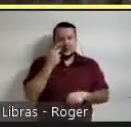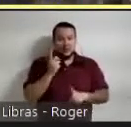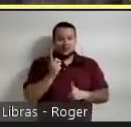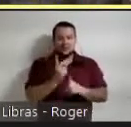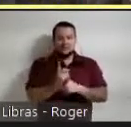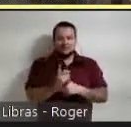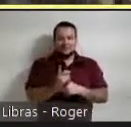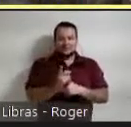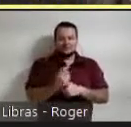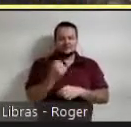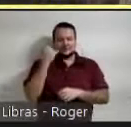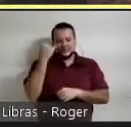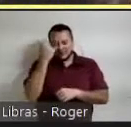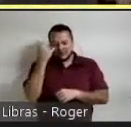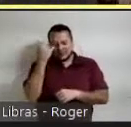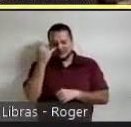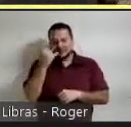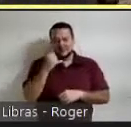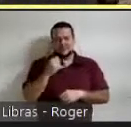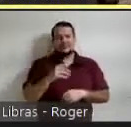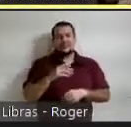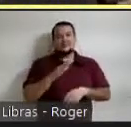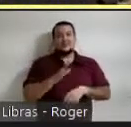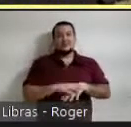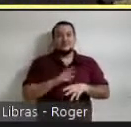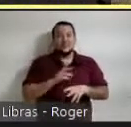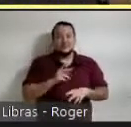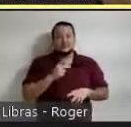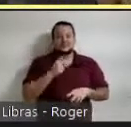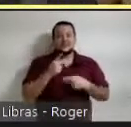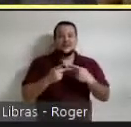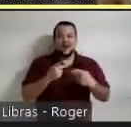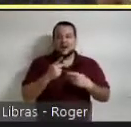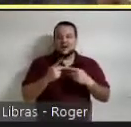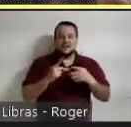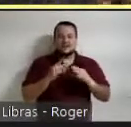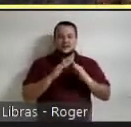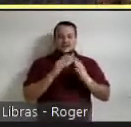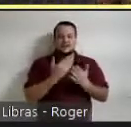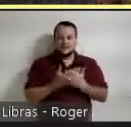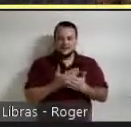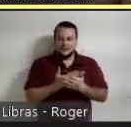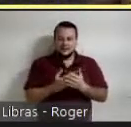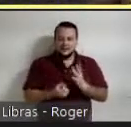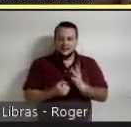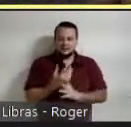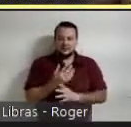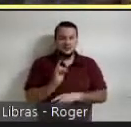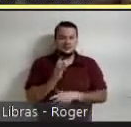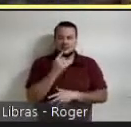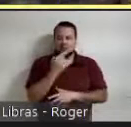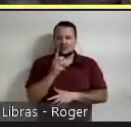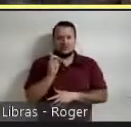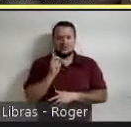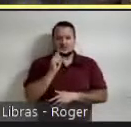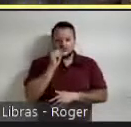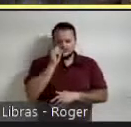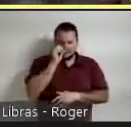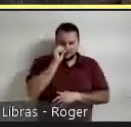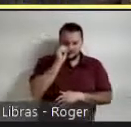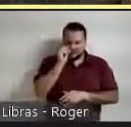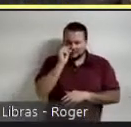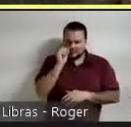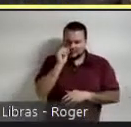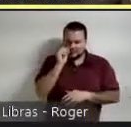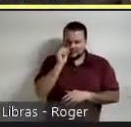espanhol foi uma das línguas mais faladas na nossa escola e não só o inglês então isso foi uma grande